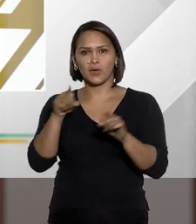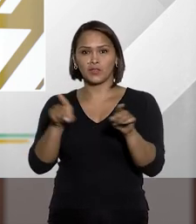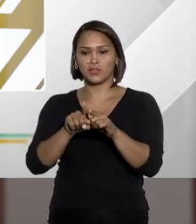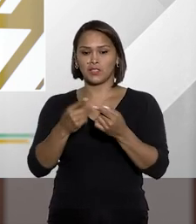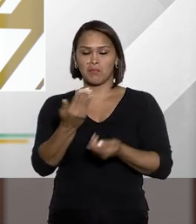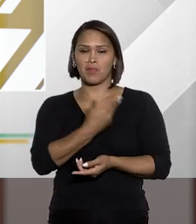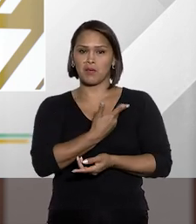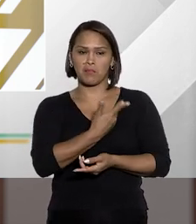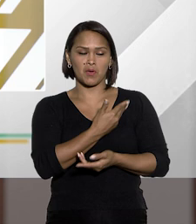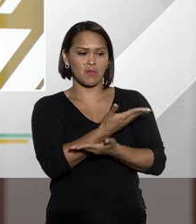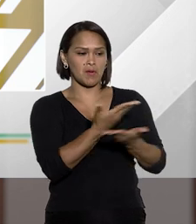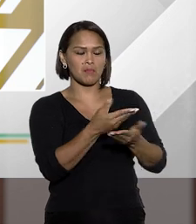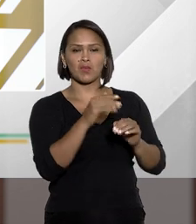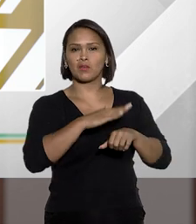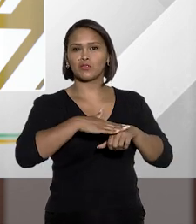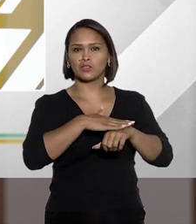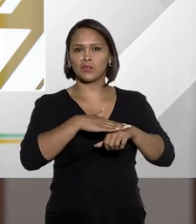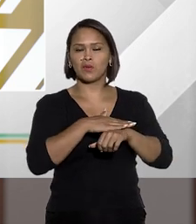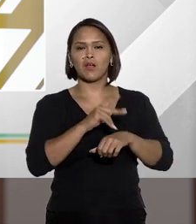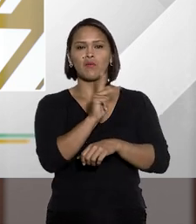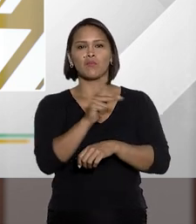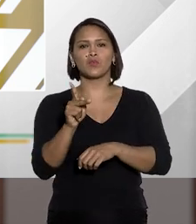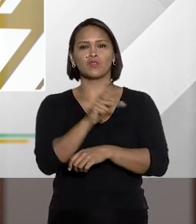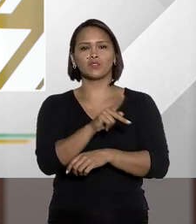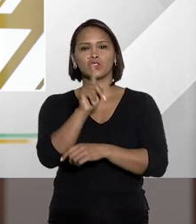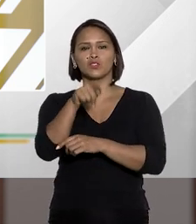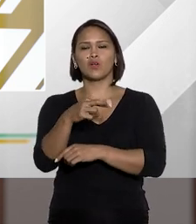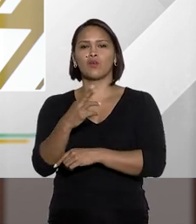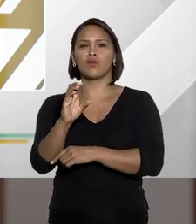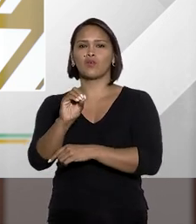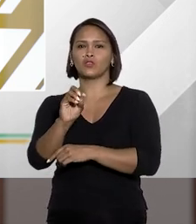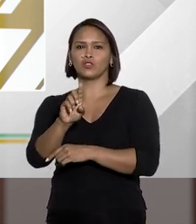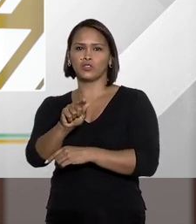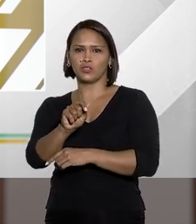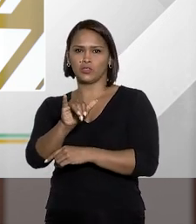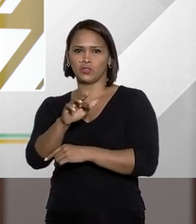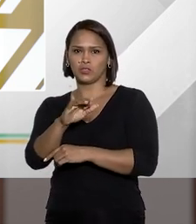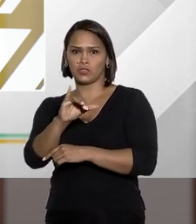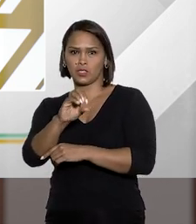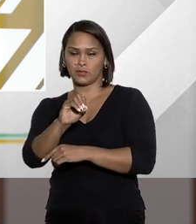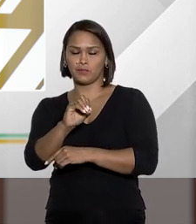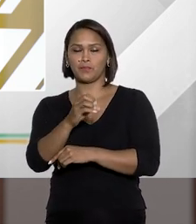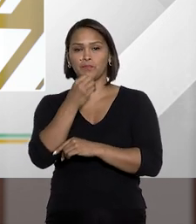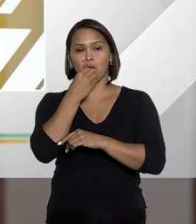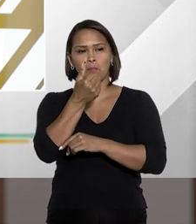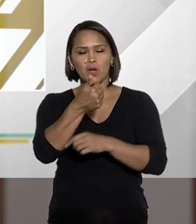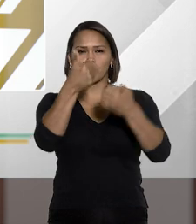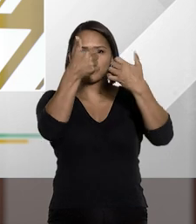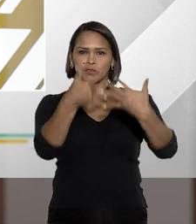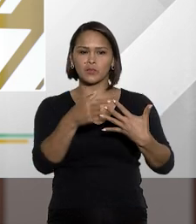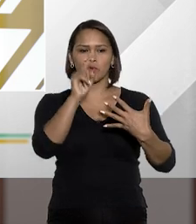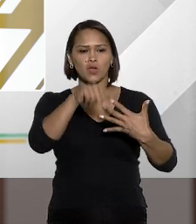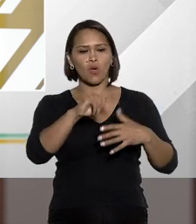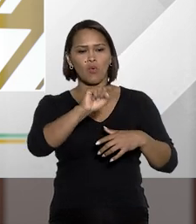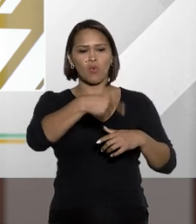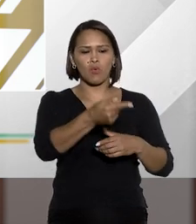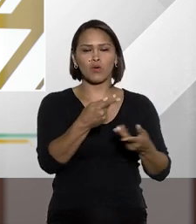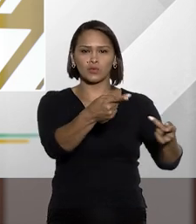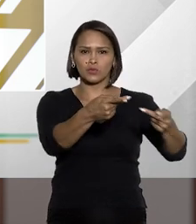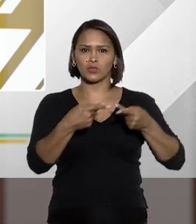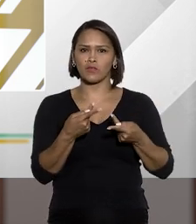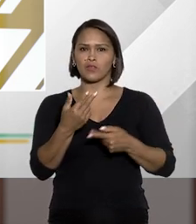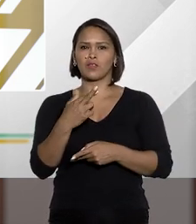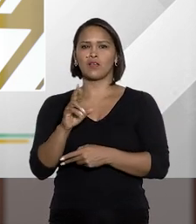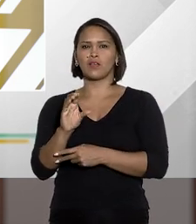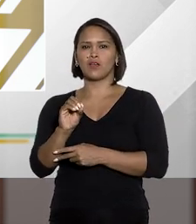Tiago e cumprimento também meu colega de debate, o professor Rogério Sanches. Bem, como já foi mencionado, nosso